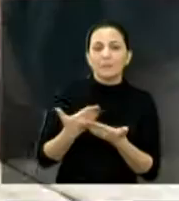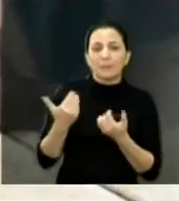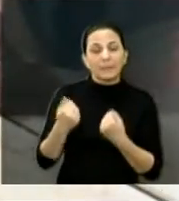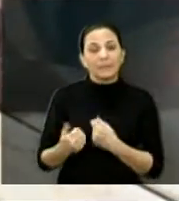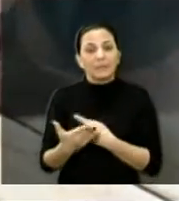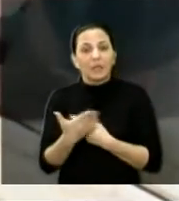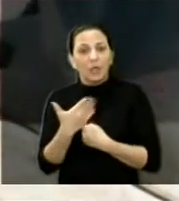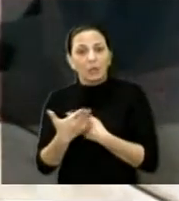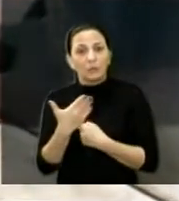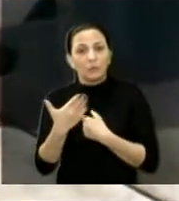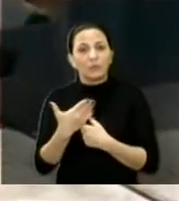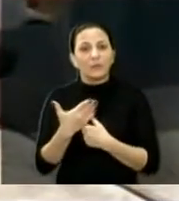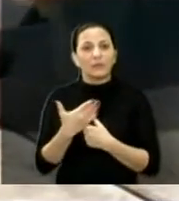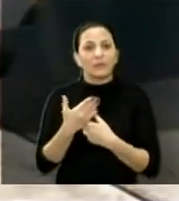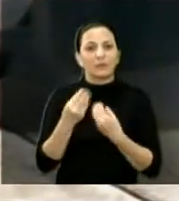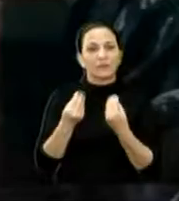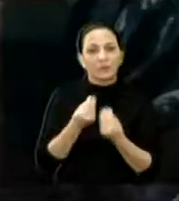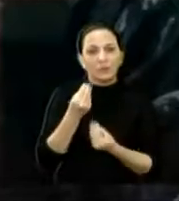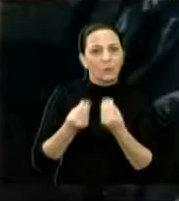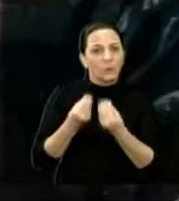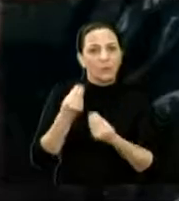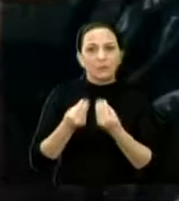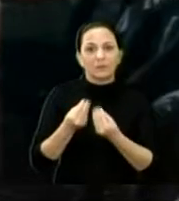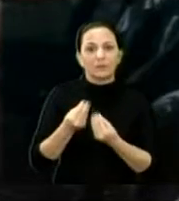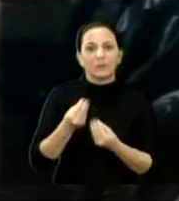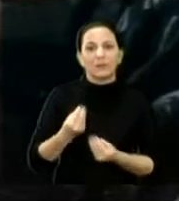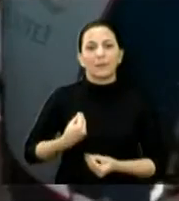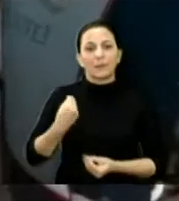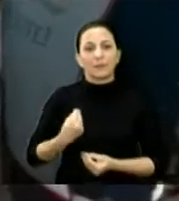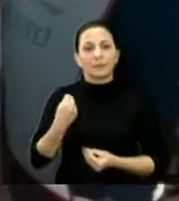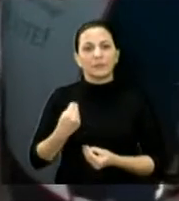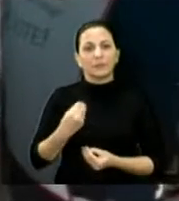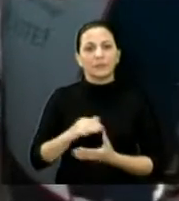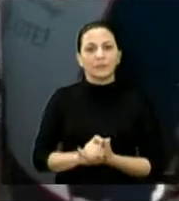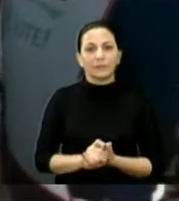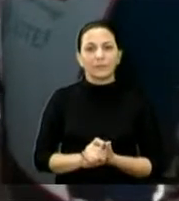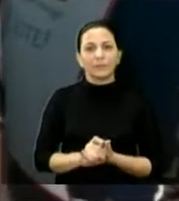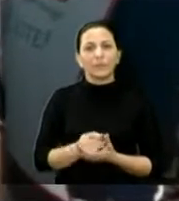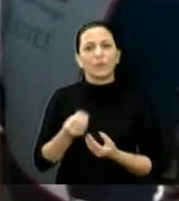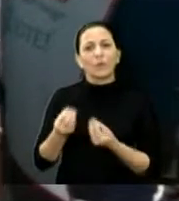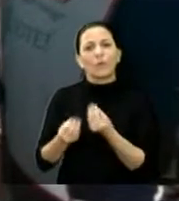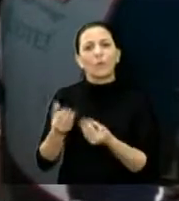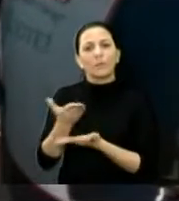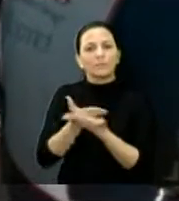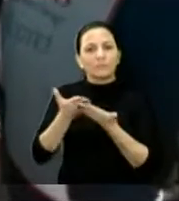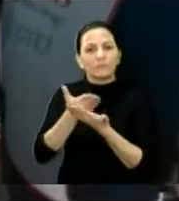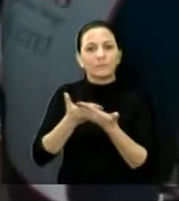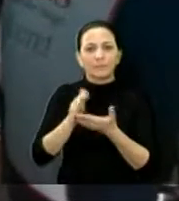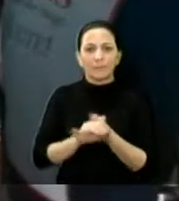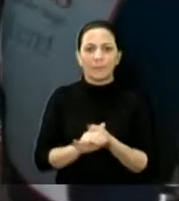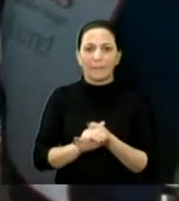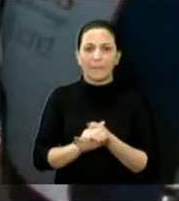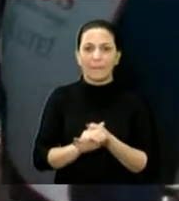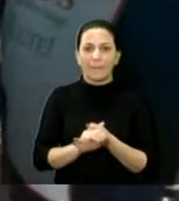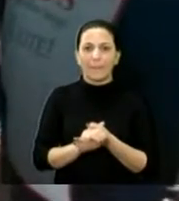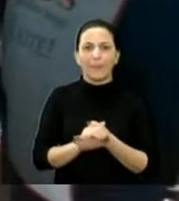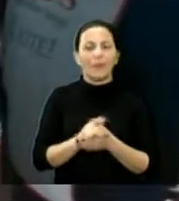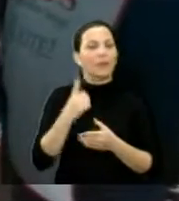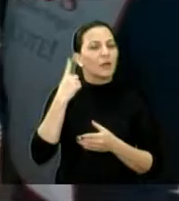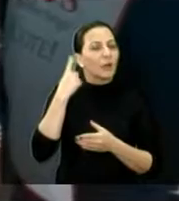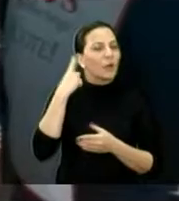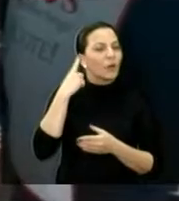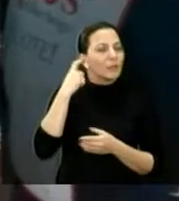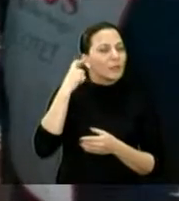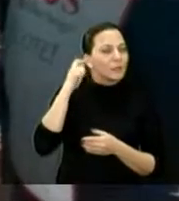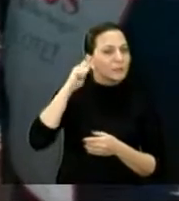e estão muito agradecidos, né? Pela participação de todos aqui. O foi feito neles hoje? Ah, hoje foi feita a limpezinha no ouvido,